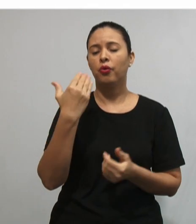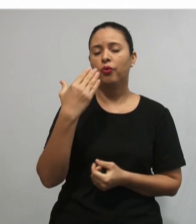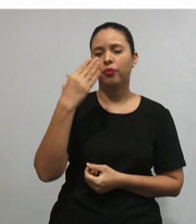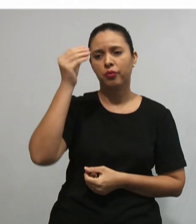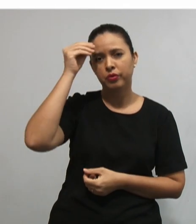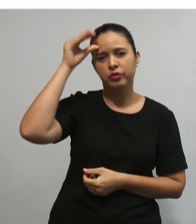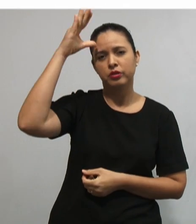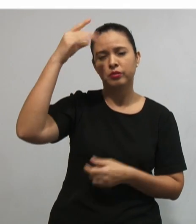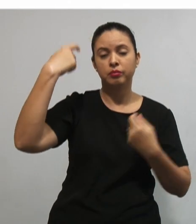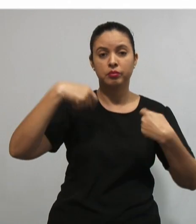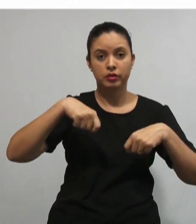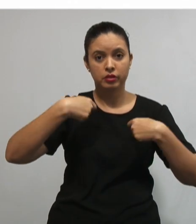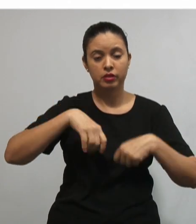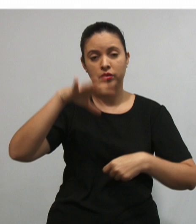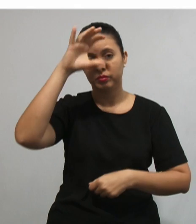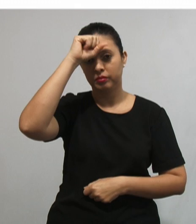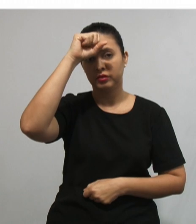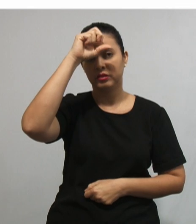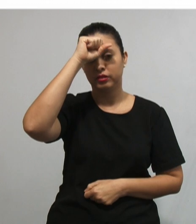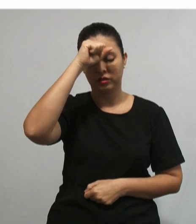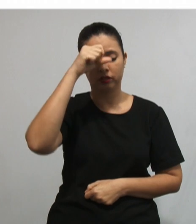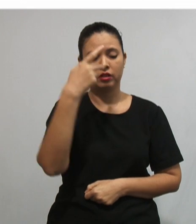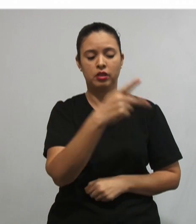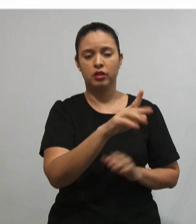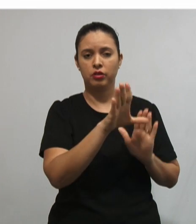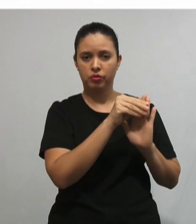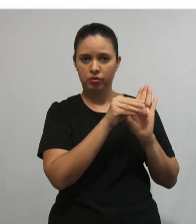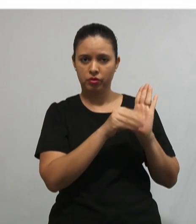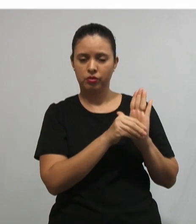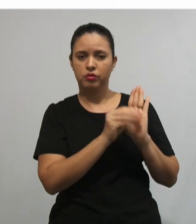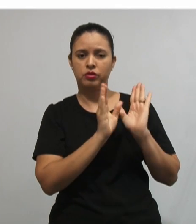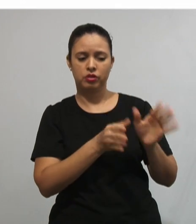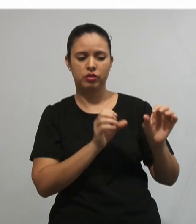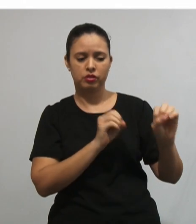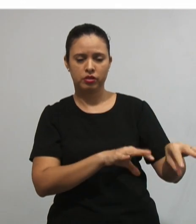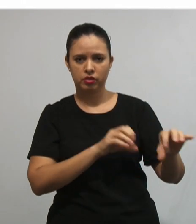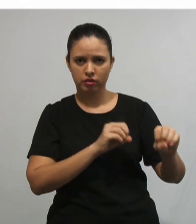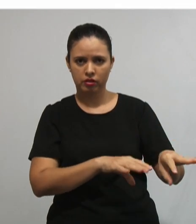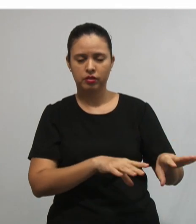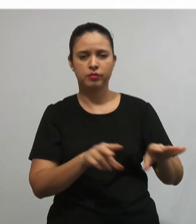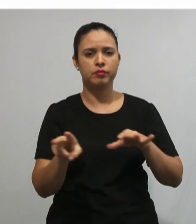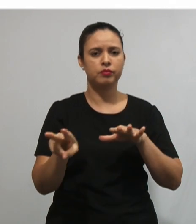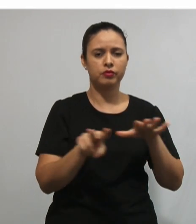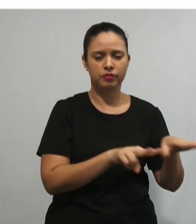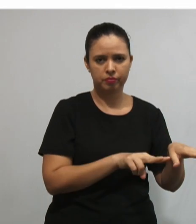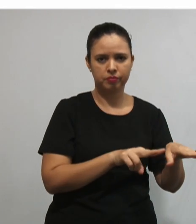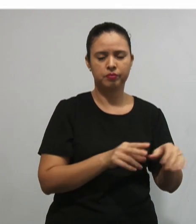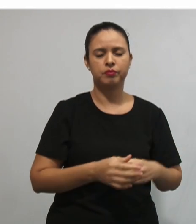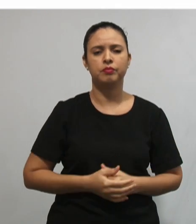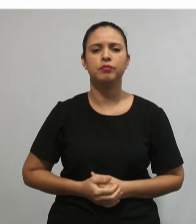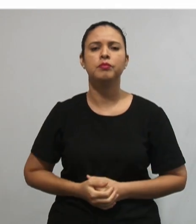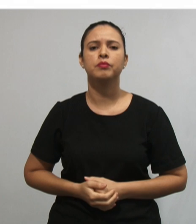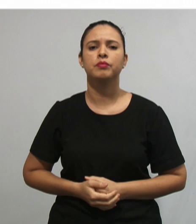aprender significativamente o conteúdo que será trabalhado naquele dia ou naquela semana.